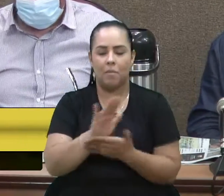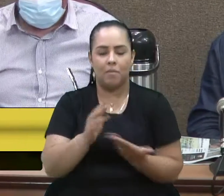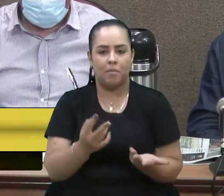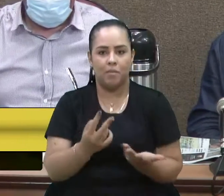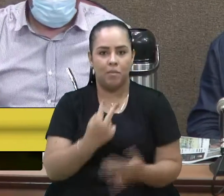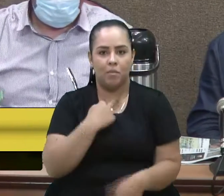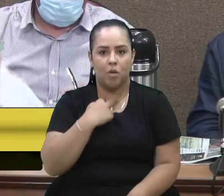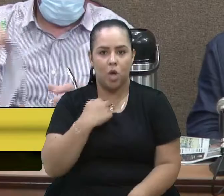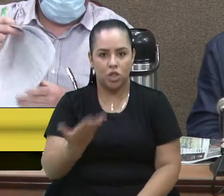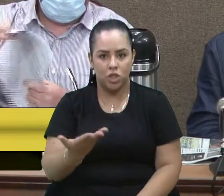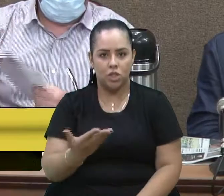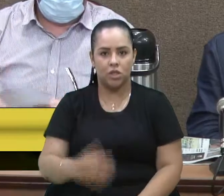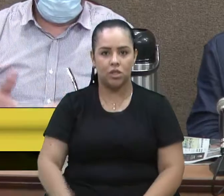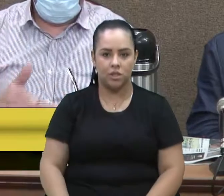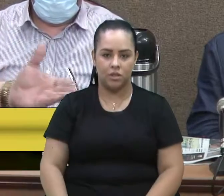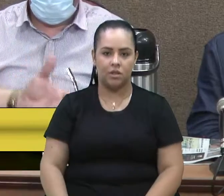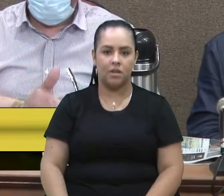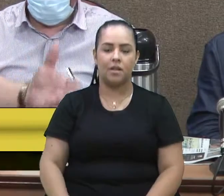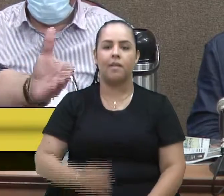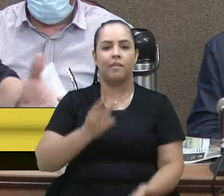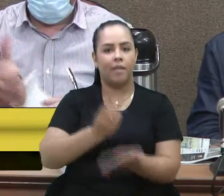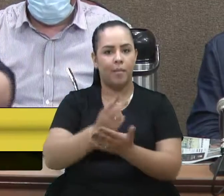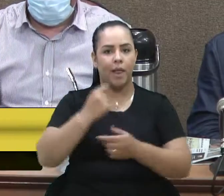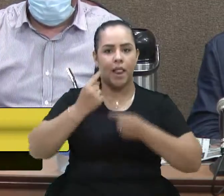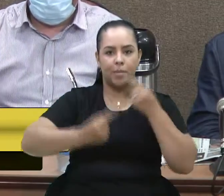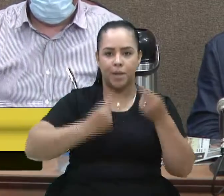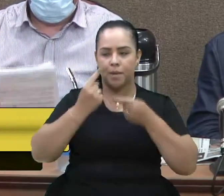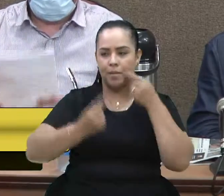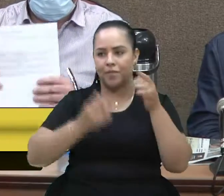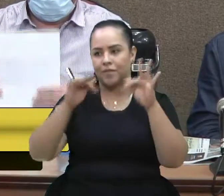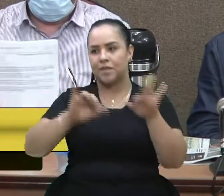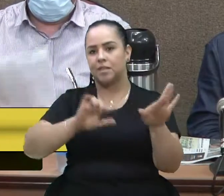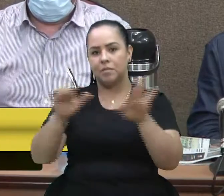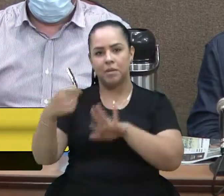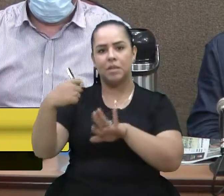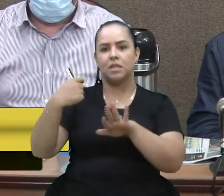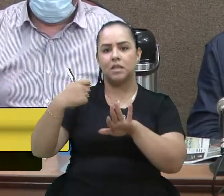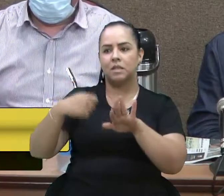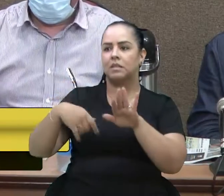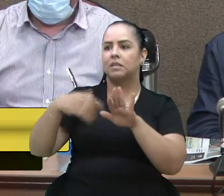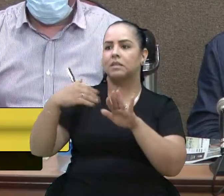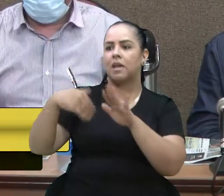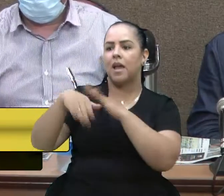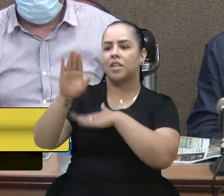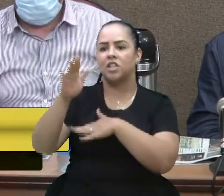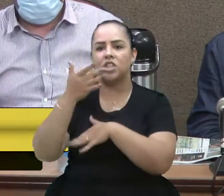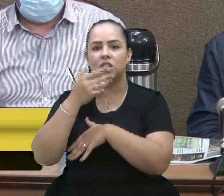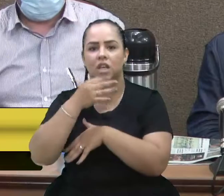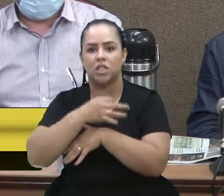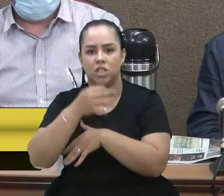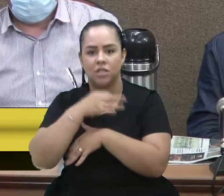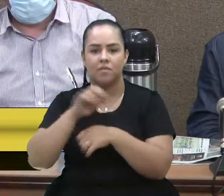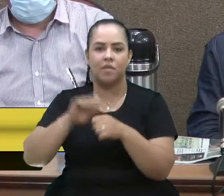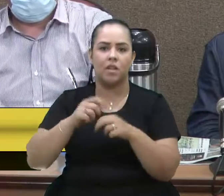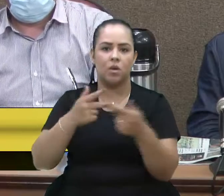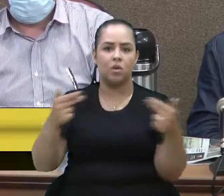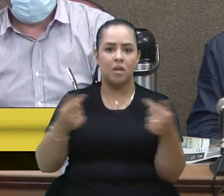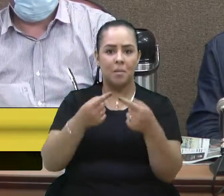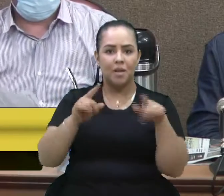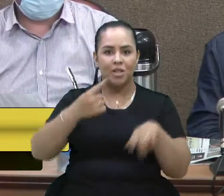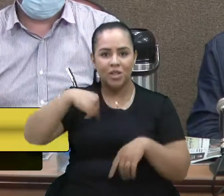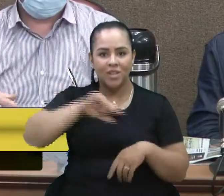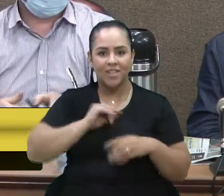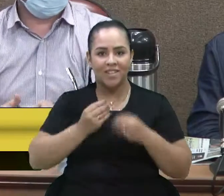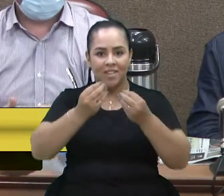Aí, o pessoal reclama, todo final de semana tem que sair de Caxias para fazer alguma coisa. Mas, quando nós estamos proporcionando, uma das maiores